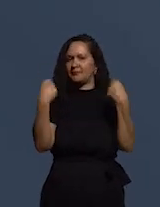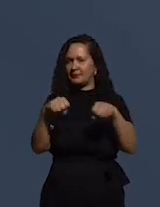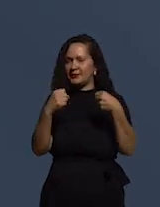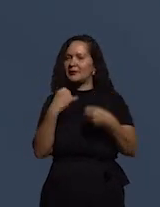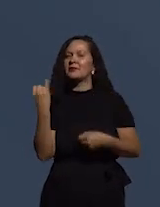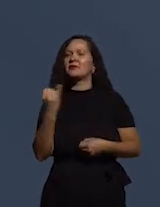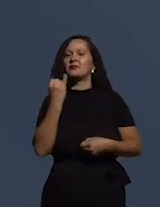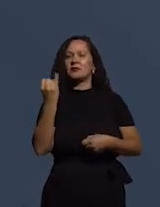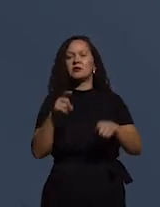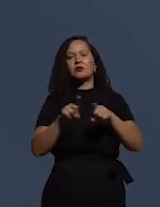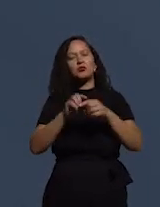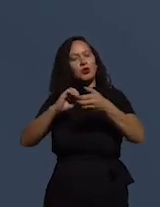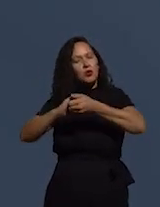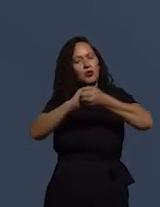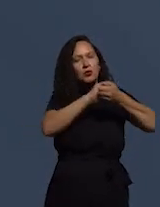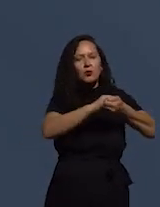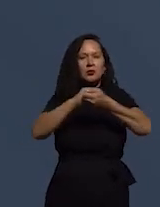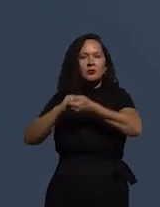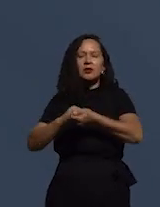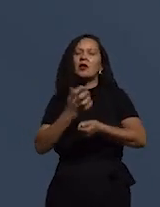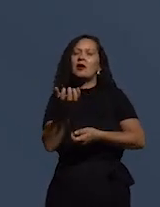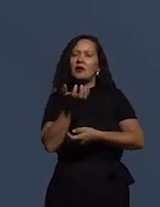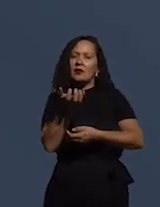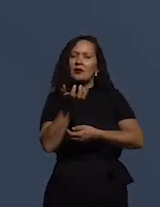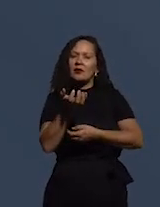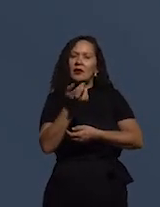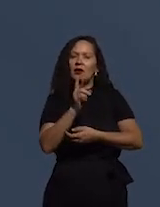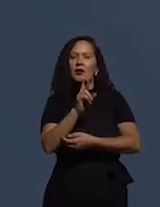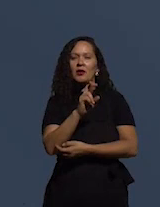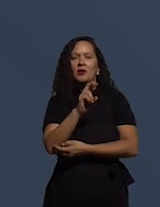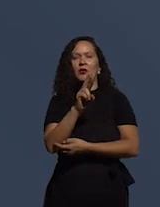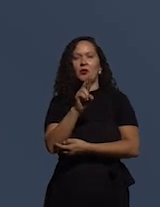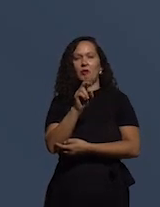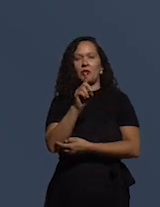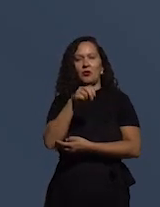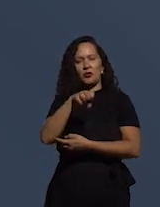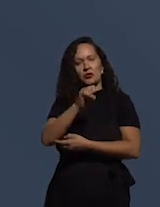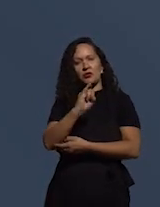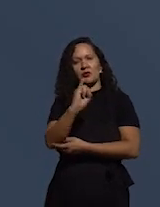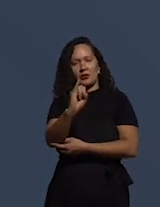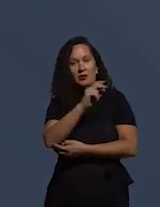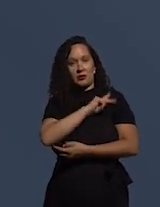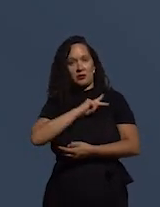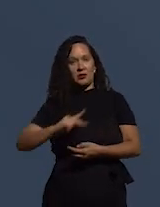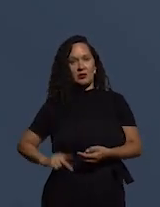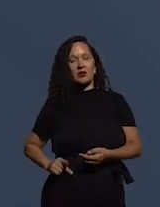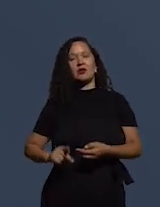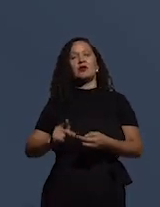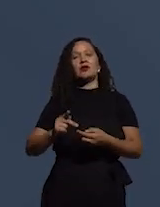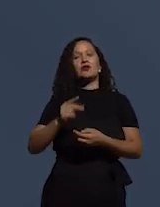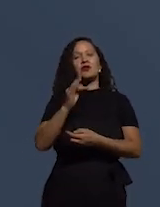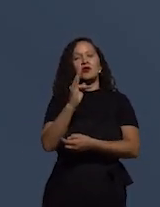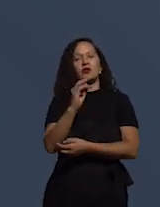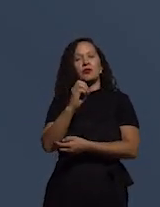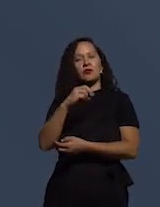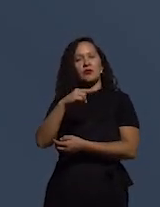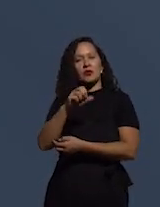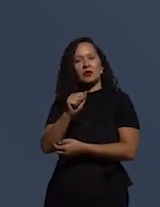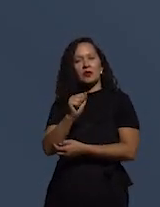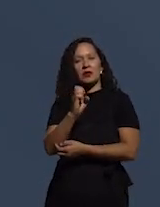Eu gostaria de cumprimentar Rudinei Marques, presidente da FENALDE, presidente do Fonacate,